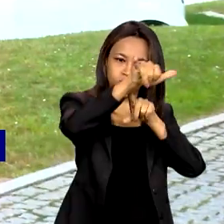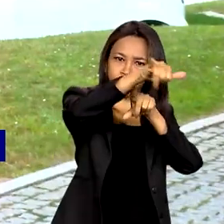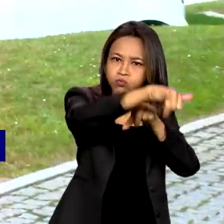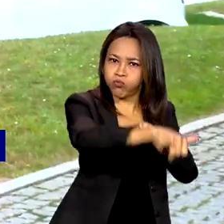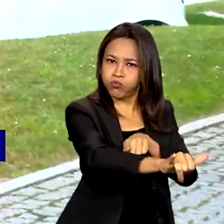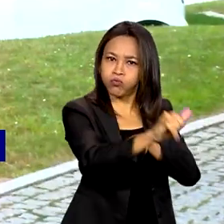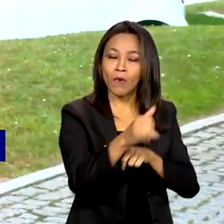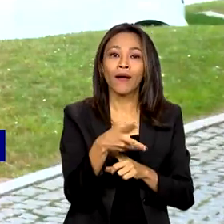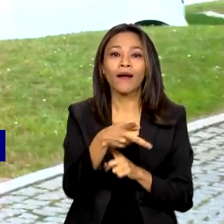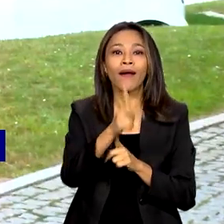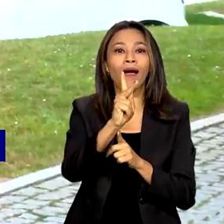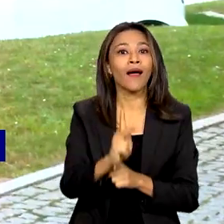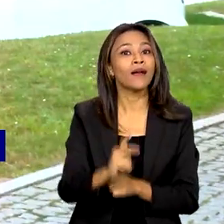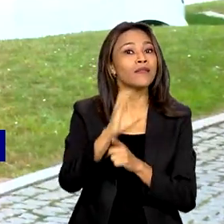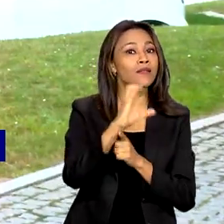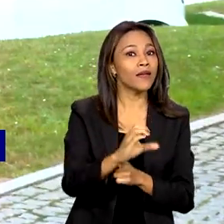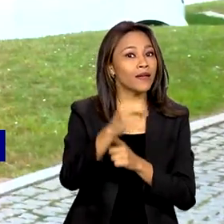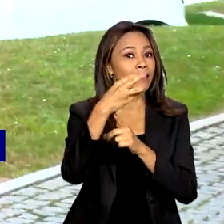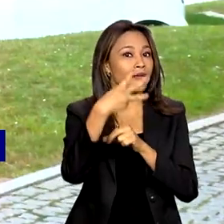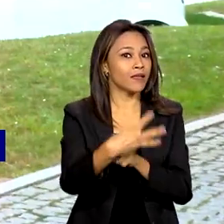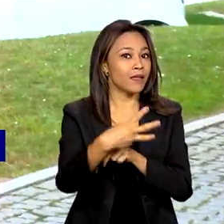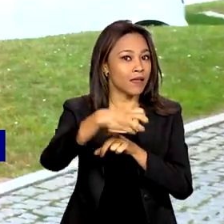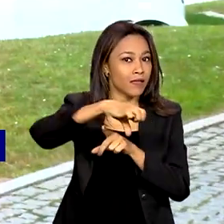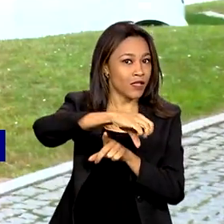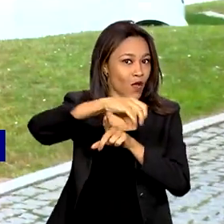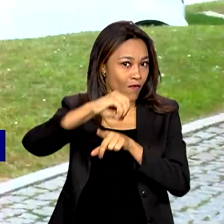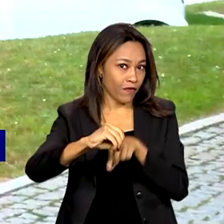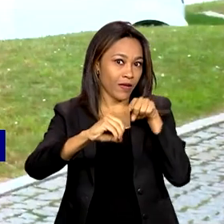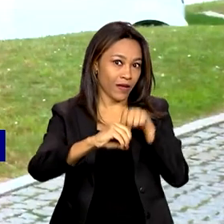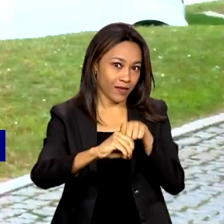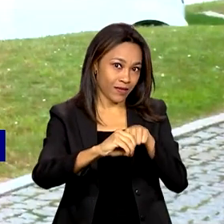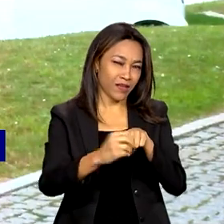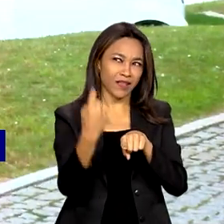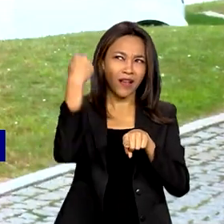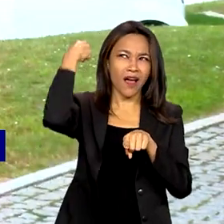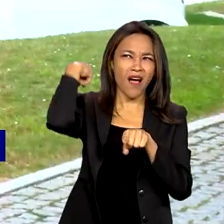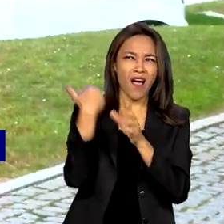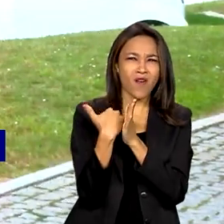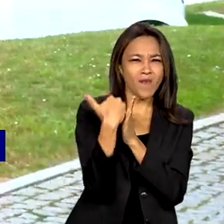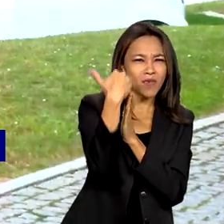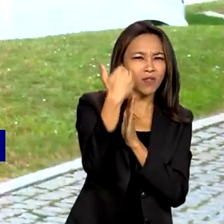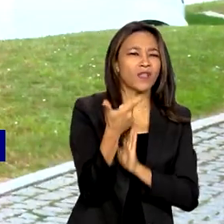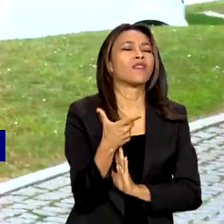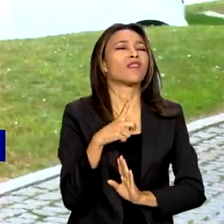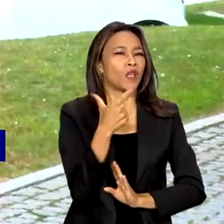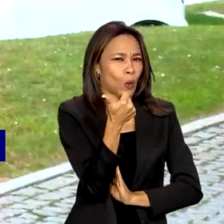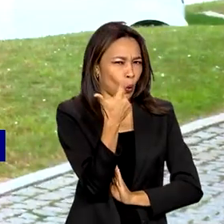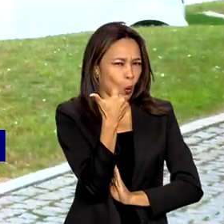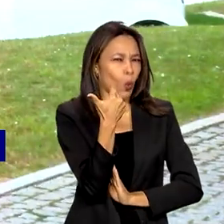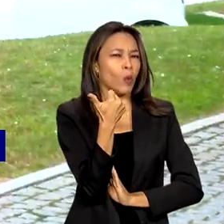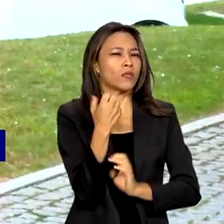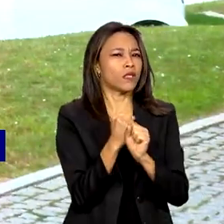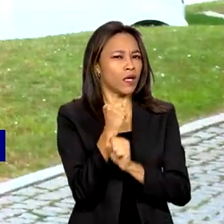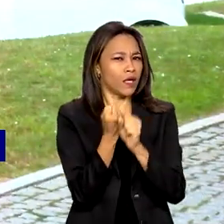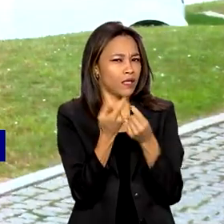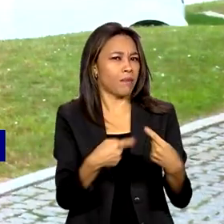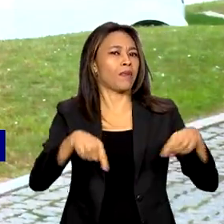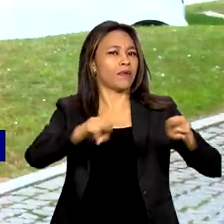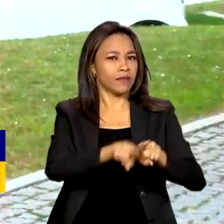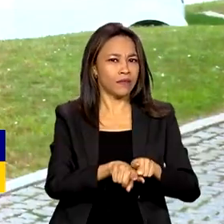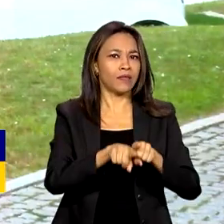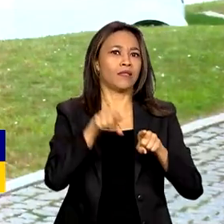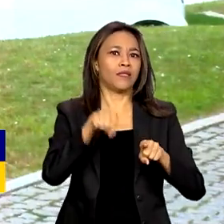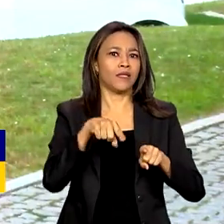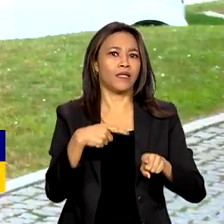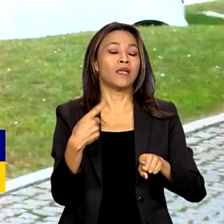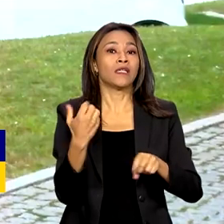que é o KC-390, o avião-projeto da Embraer, que começou lá atrás. Tem 12 anos já essa parceria de desenvolvimento de uma